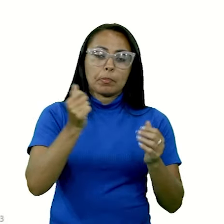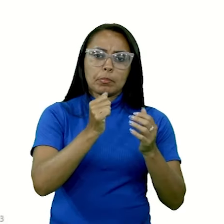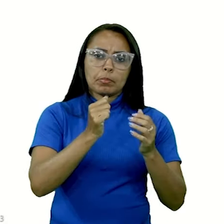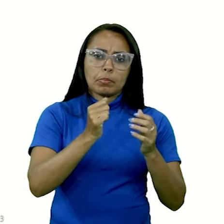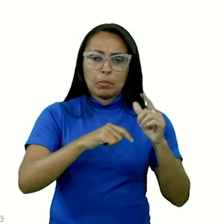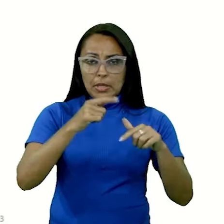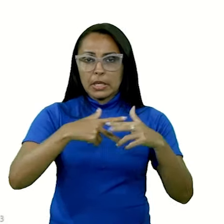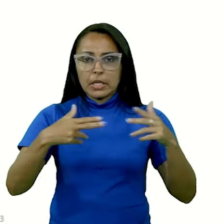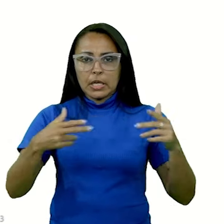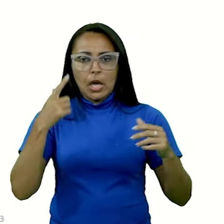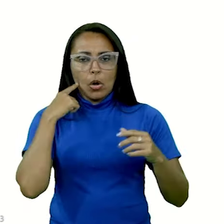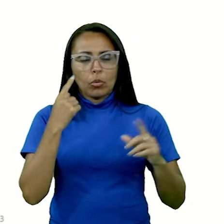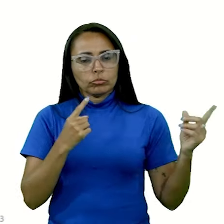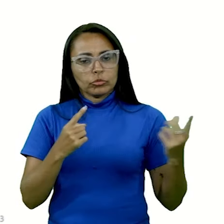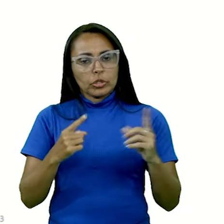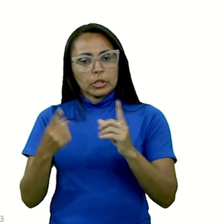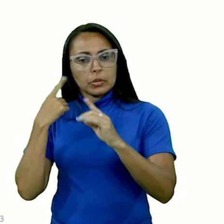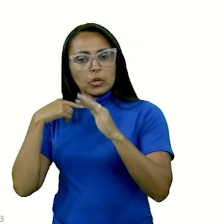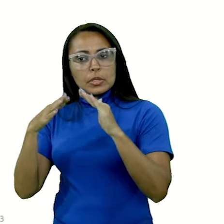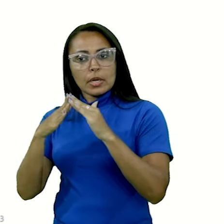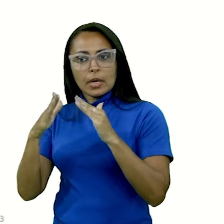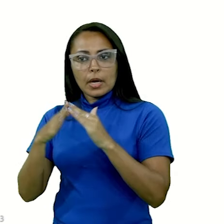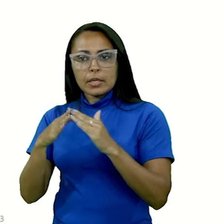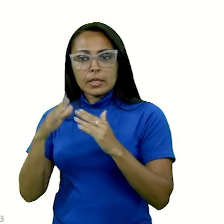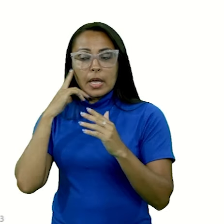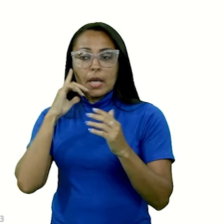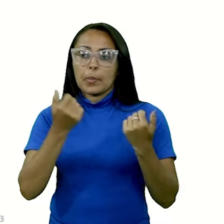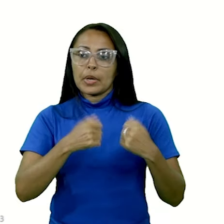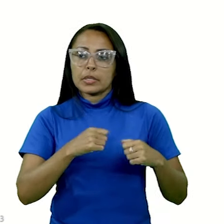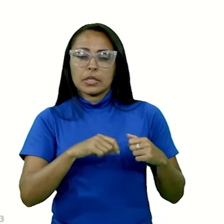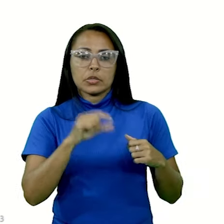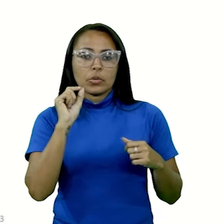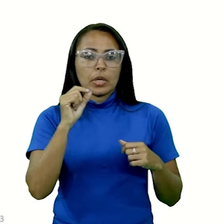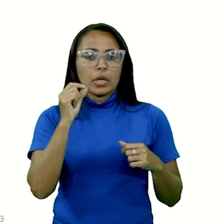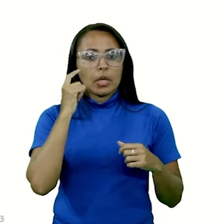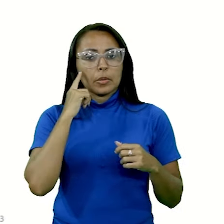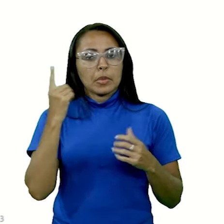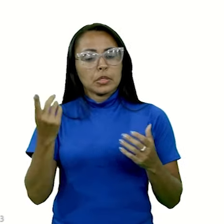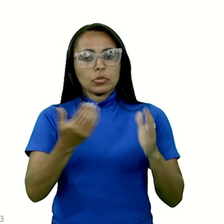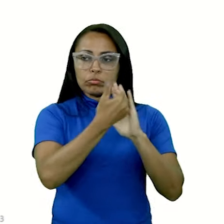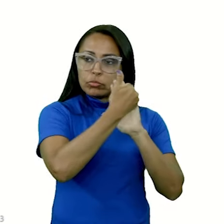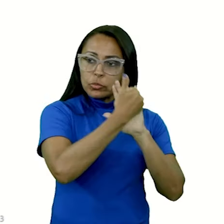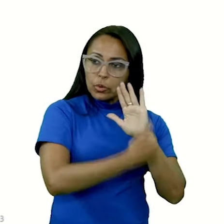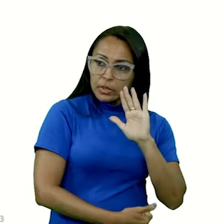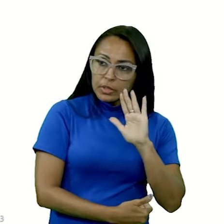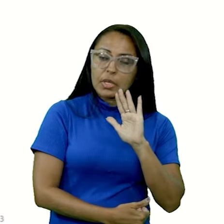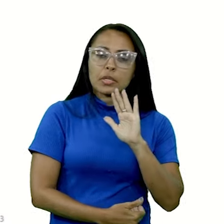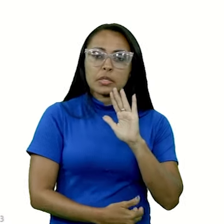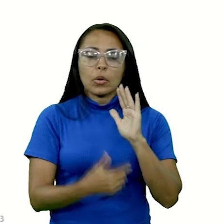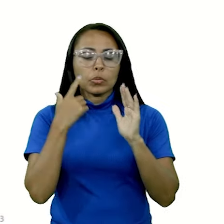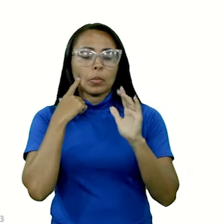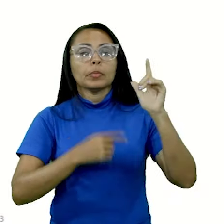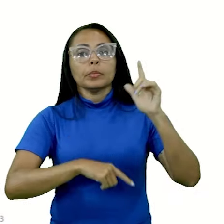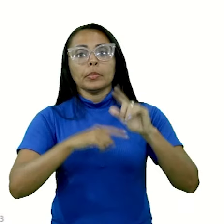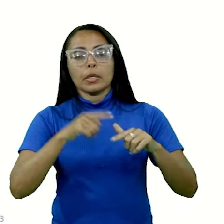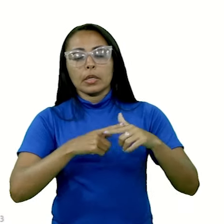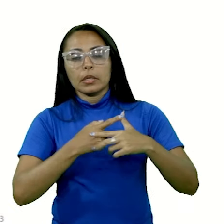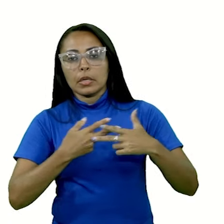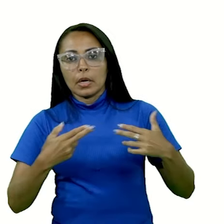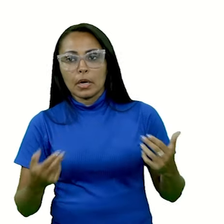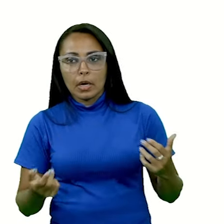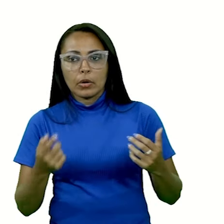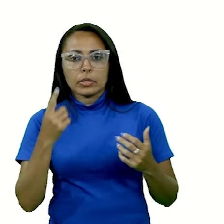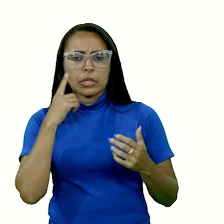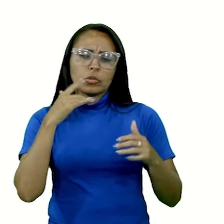até a nossa casa, é preciso que seja emitida a solicitação, a reposição daquele material, seja no